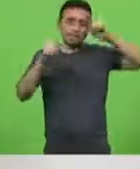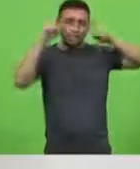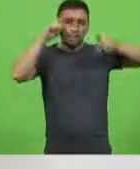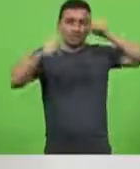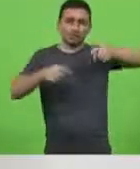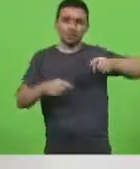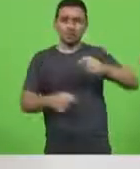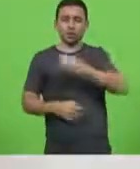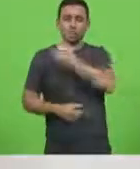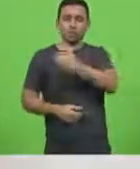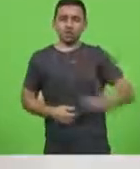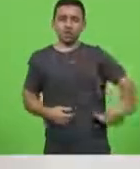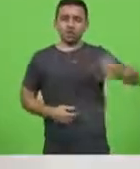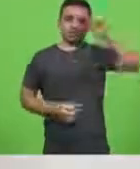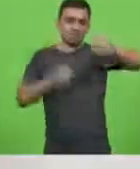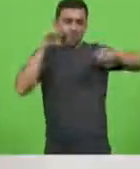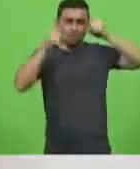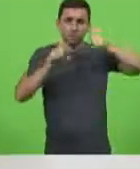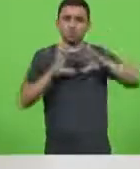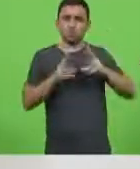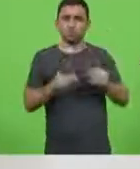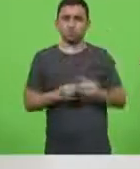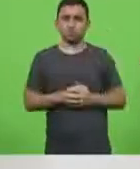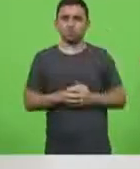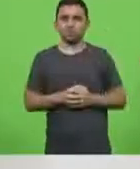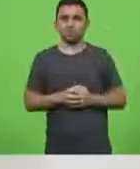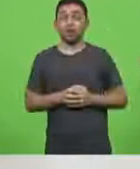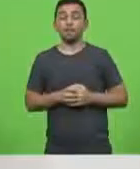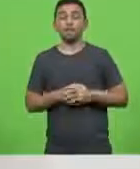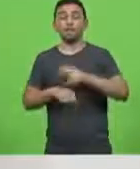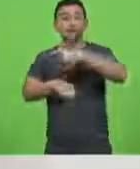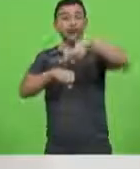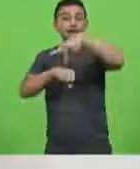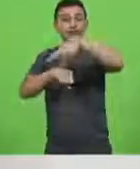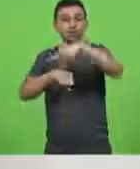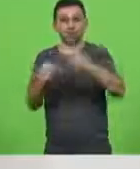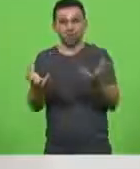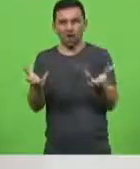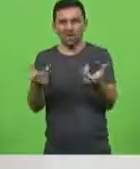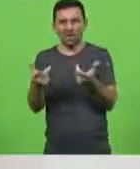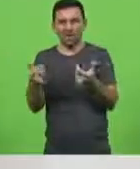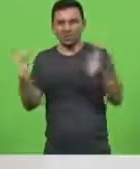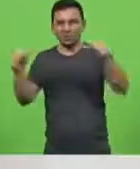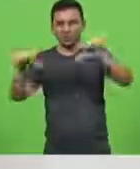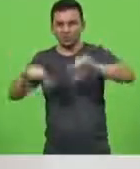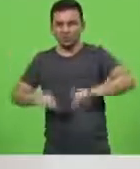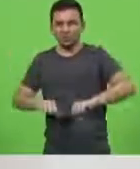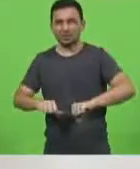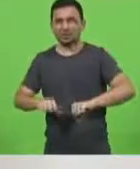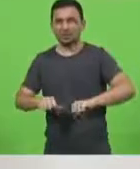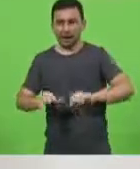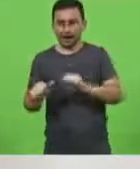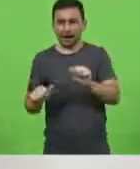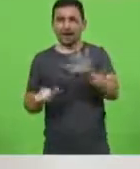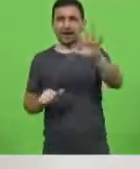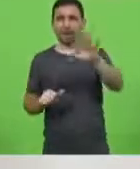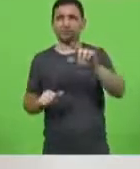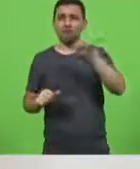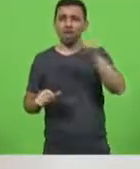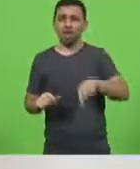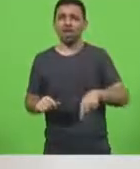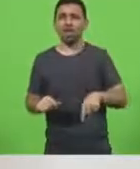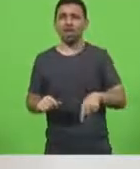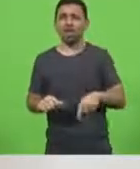em tudo e os países com baixa qualidade de serviço e com alto preço ao consumidor final são justamente aqueles mais